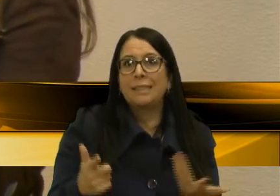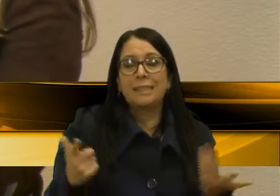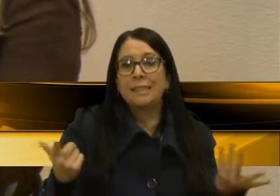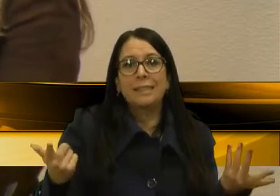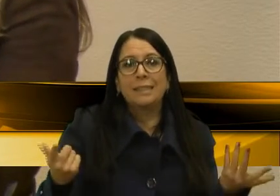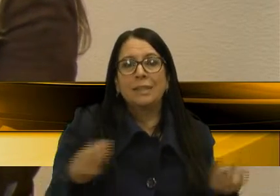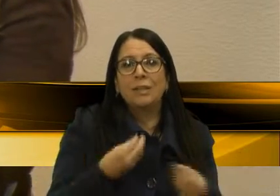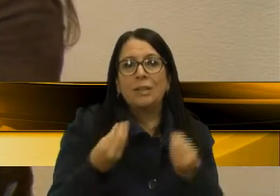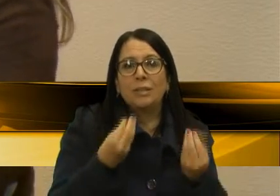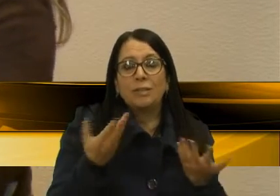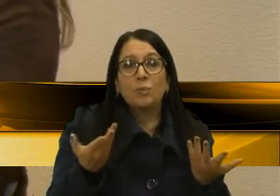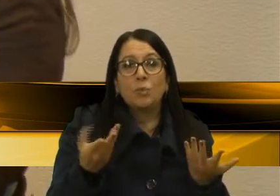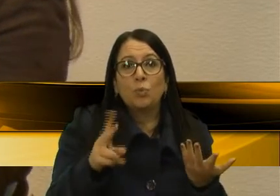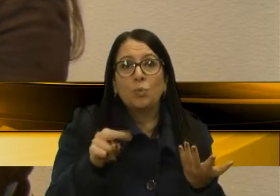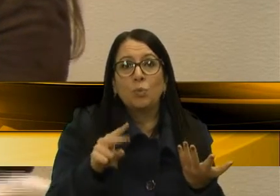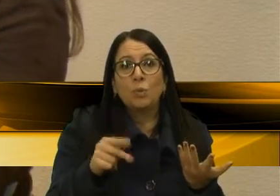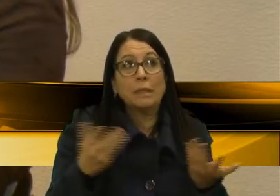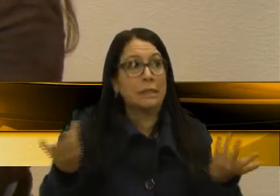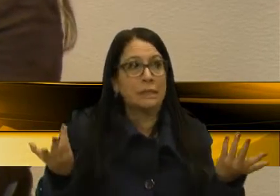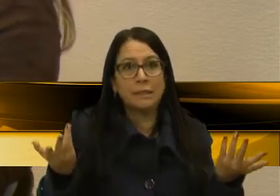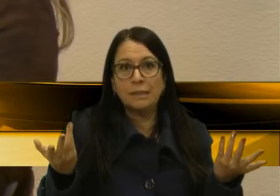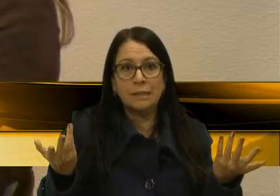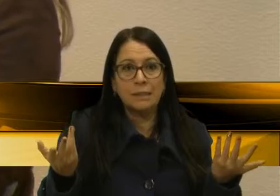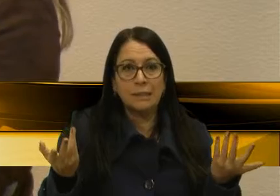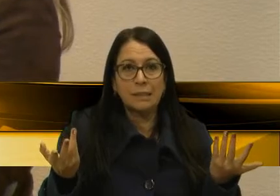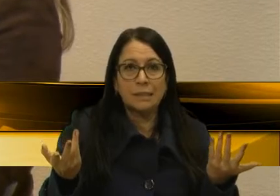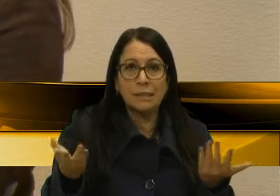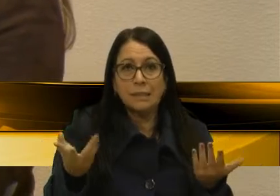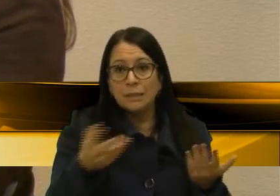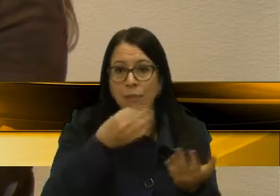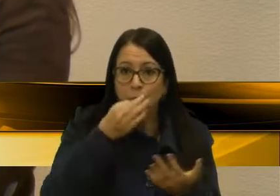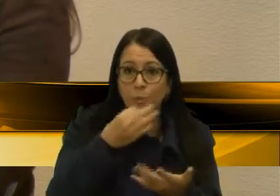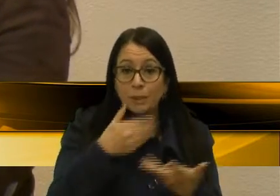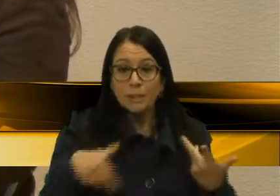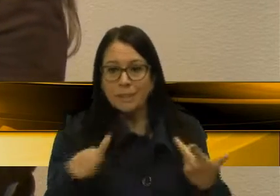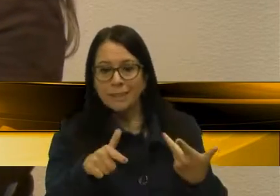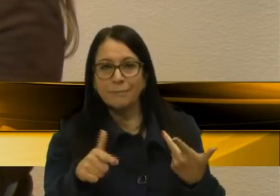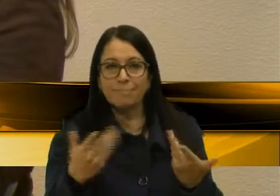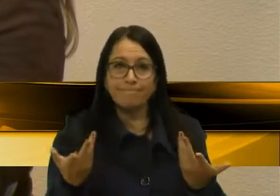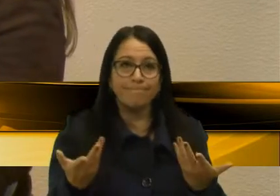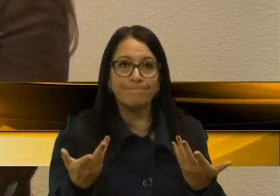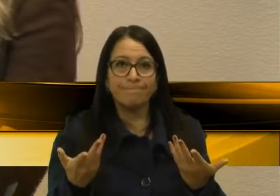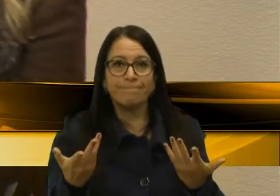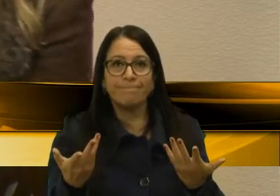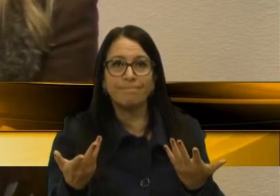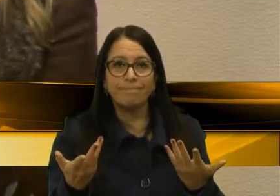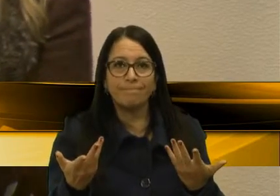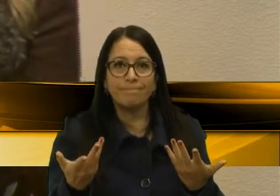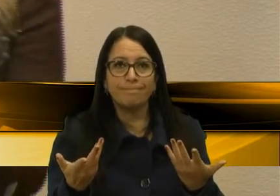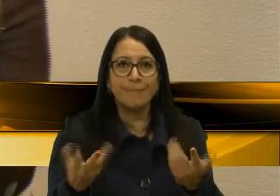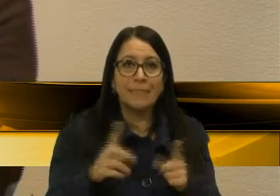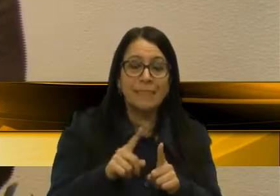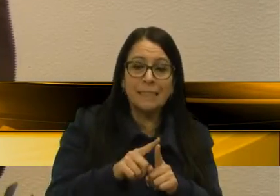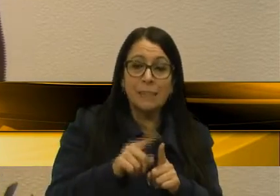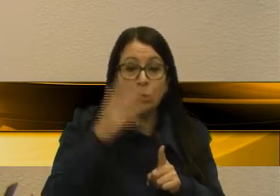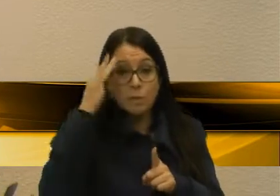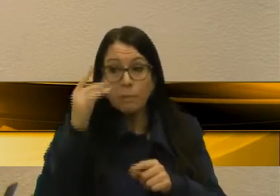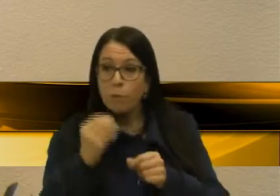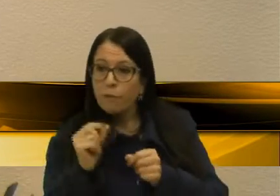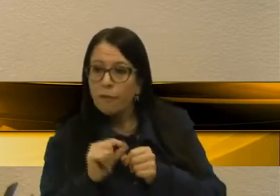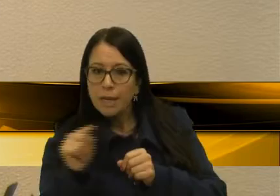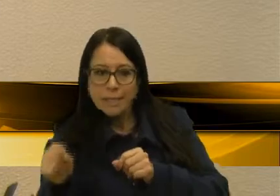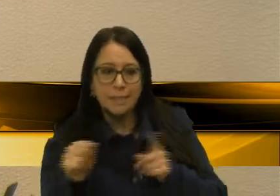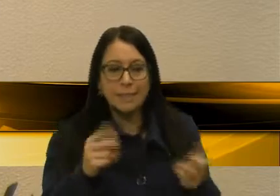Como é que eles nunca foram? Então, ficamos em uma posição, de fato, antipática de um lado